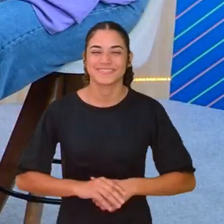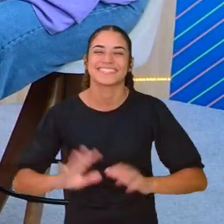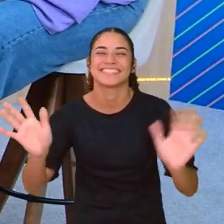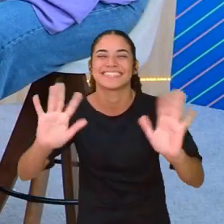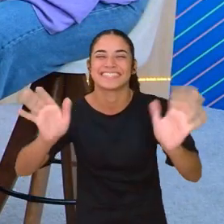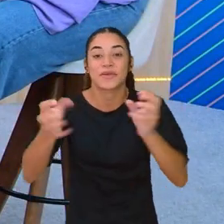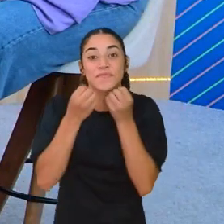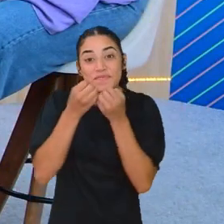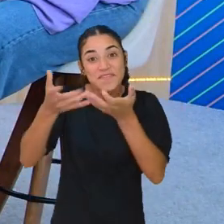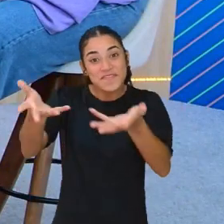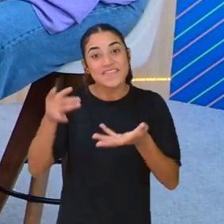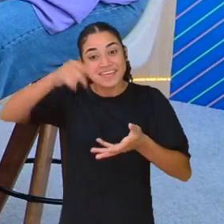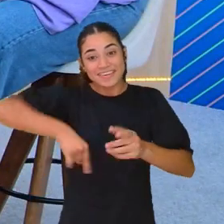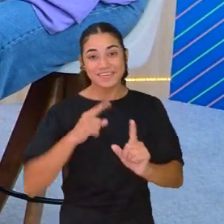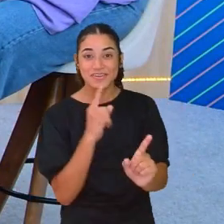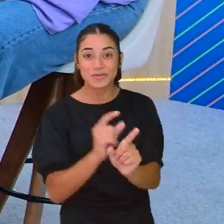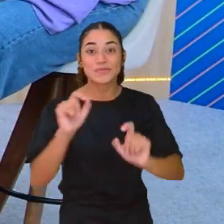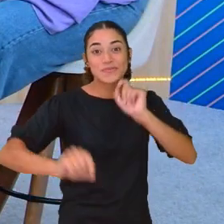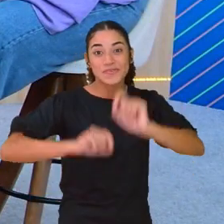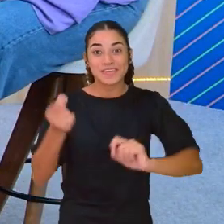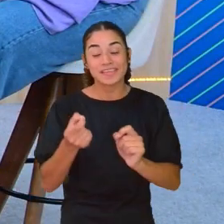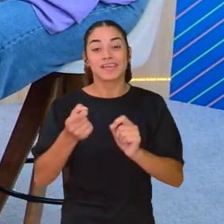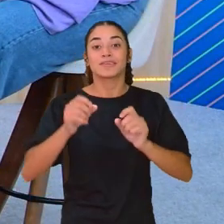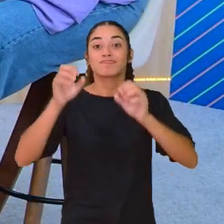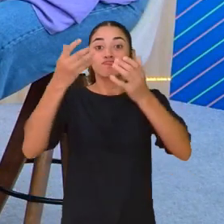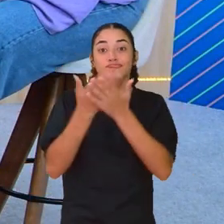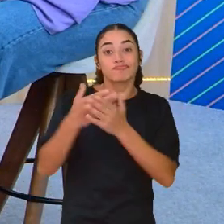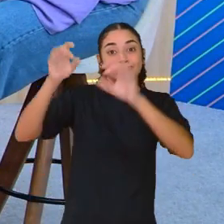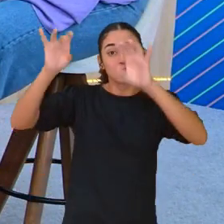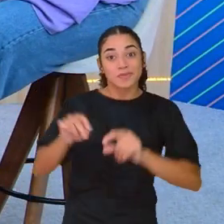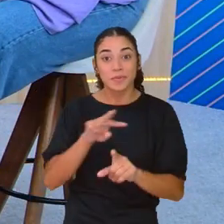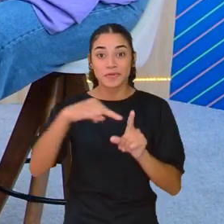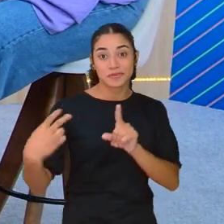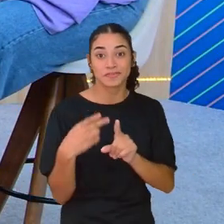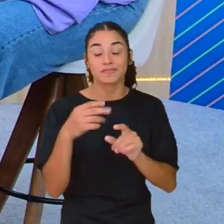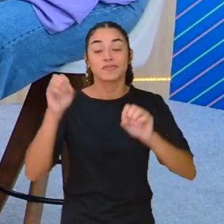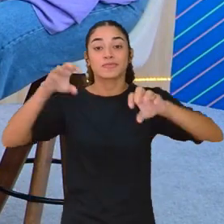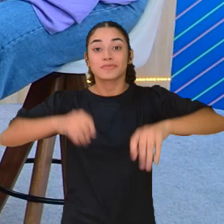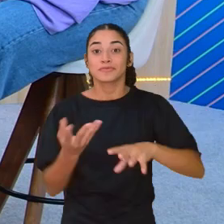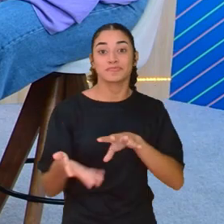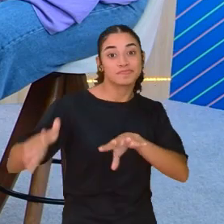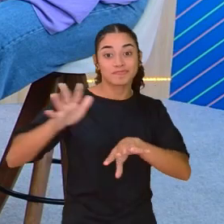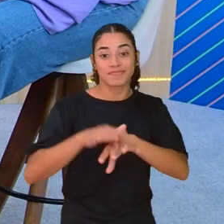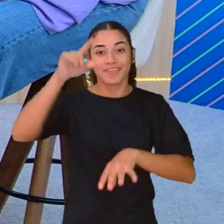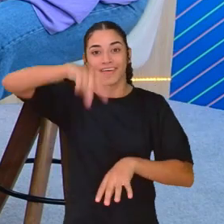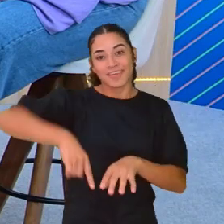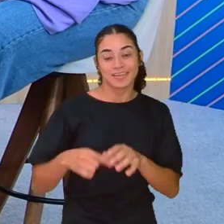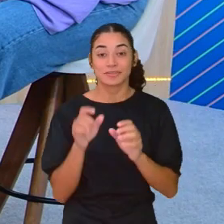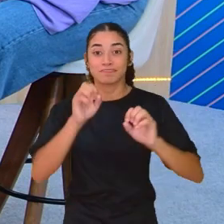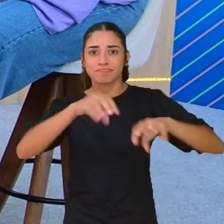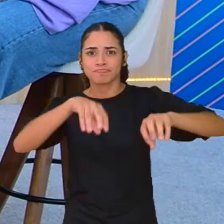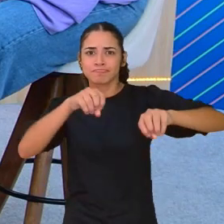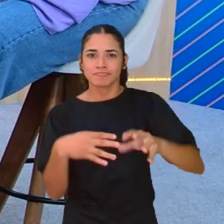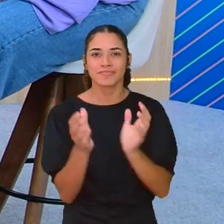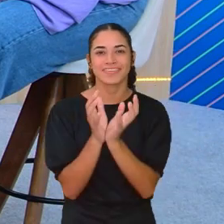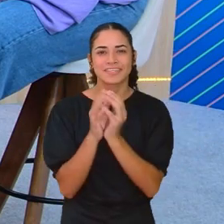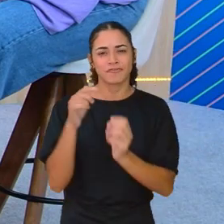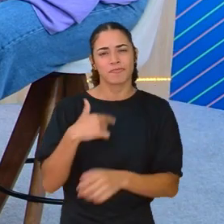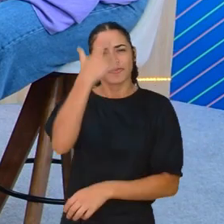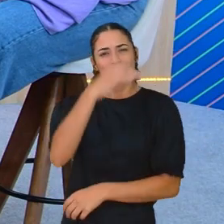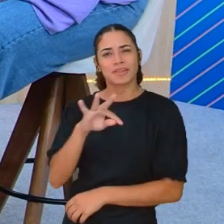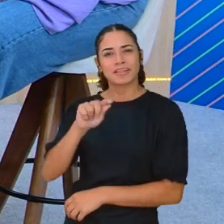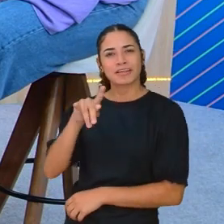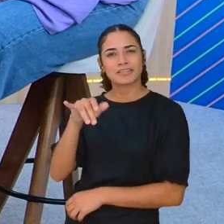Olá, seja bem-vindo a mais um encontro da Educação Especial na Perspectiva da Educação Inclusiva aqui do Educa Recife. Meu nome é Thais